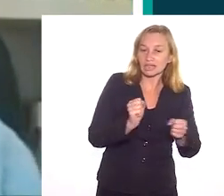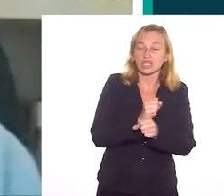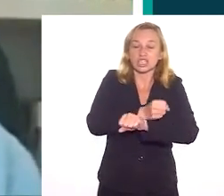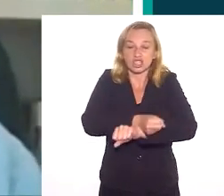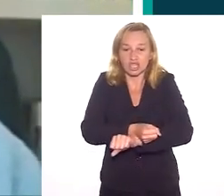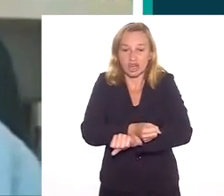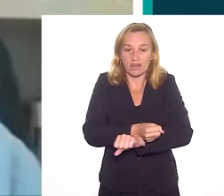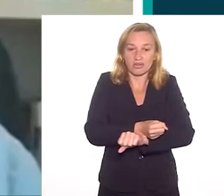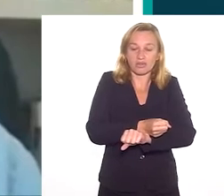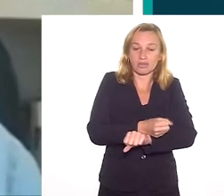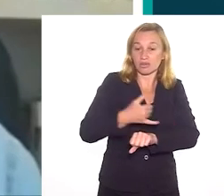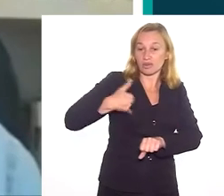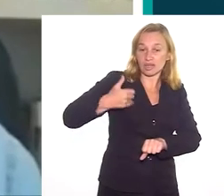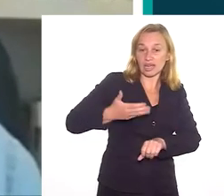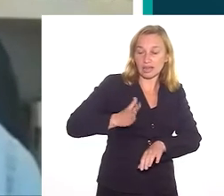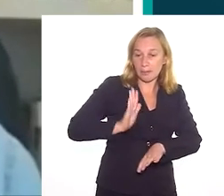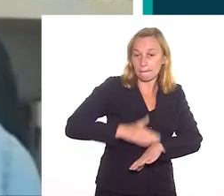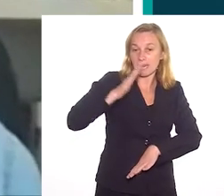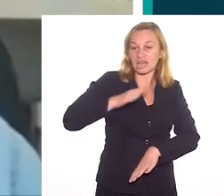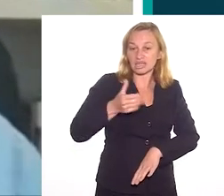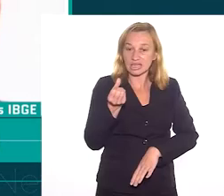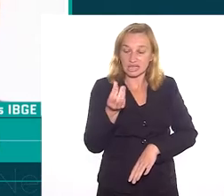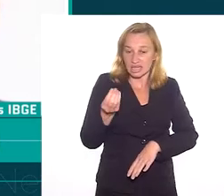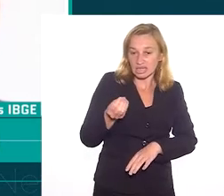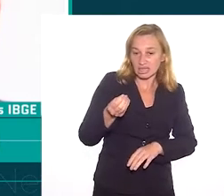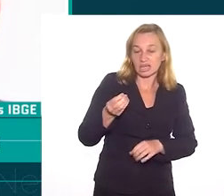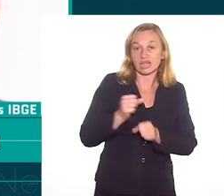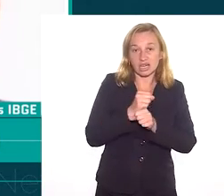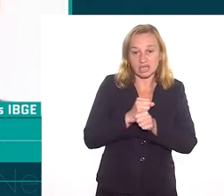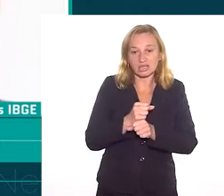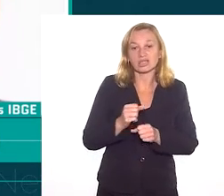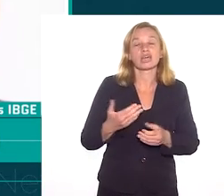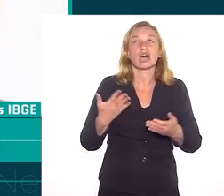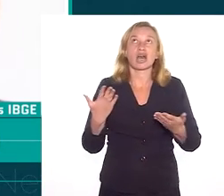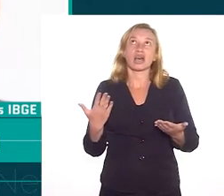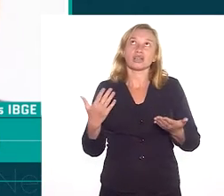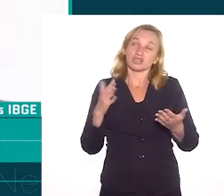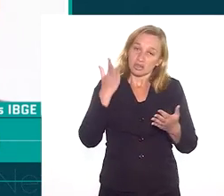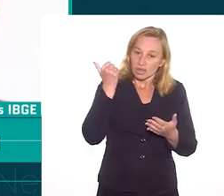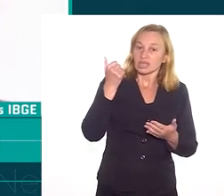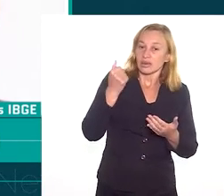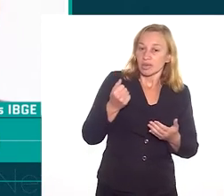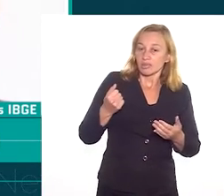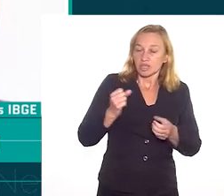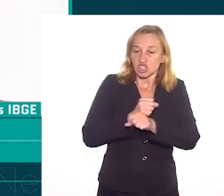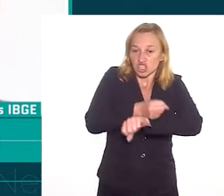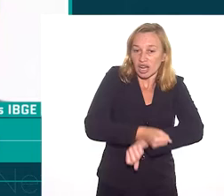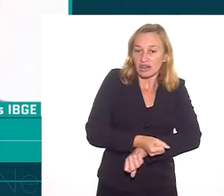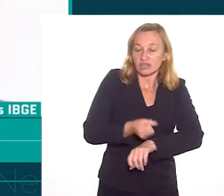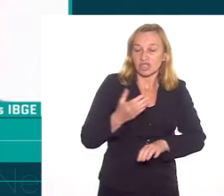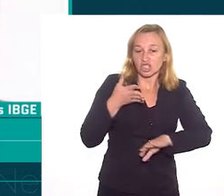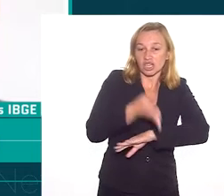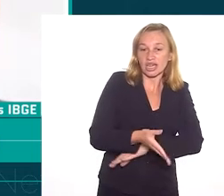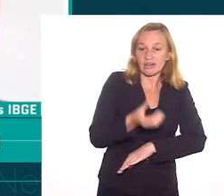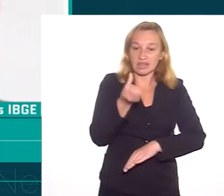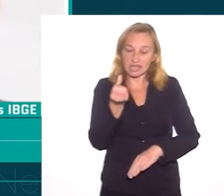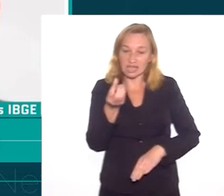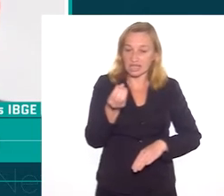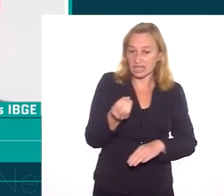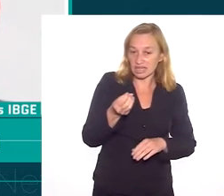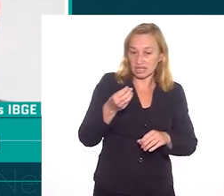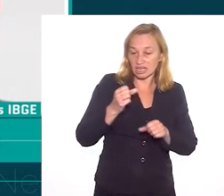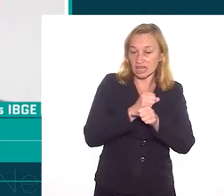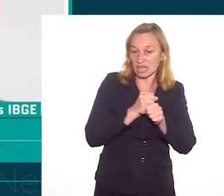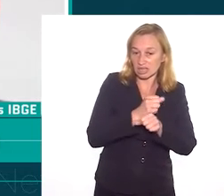a liberdade para os escravos maiores de 60 anos. E nós bem sabemos, a maioria dos escravizados que chegavam a 40, 50 anos, já